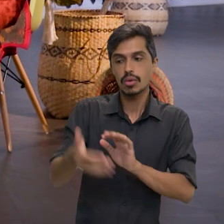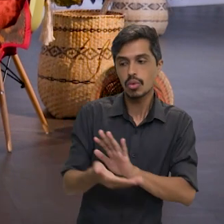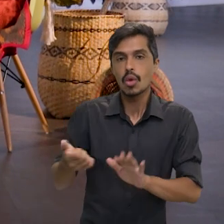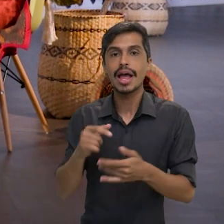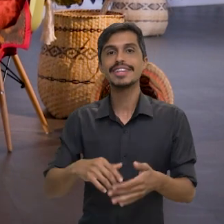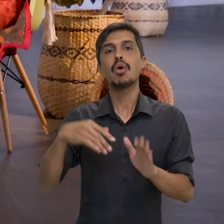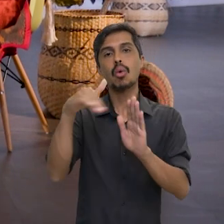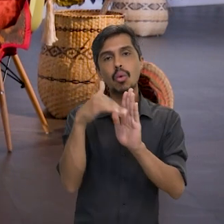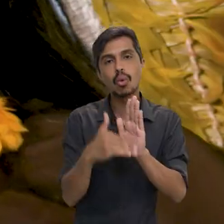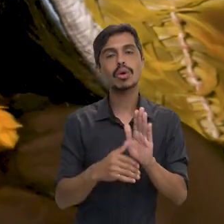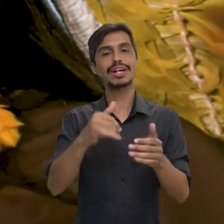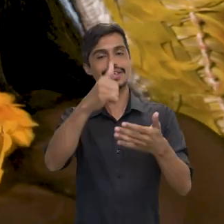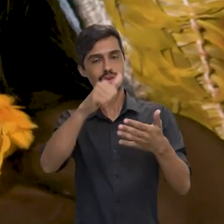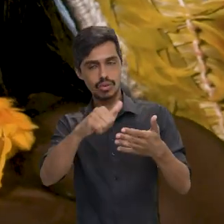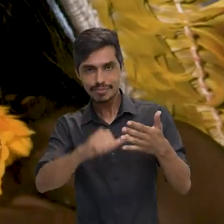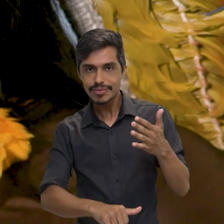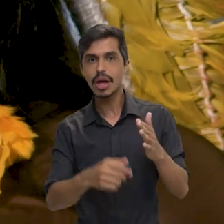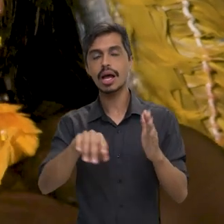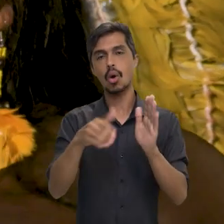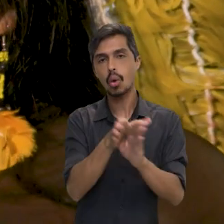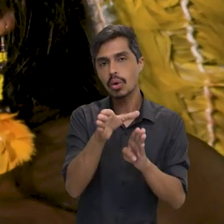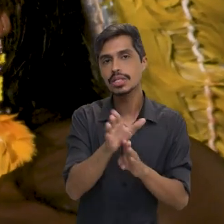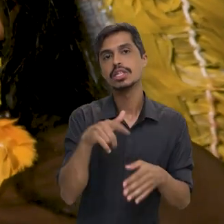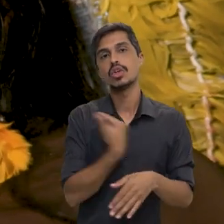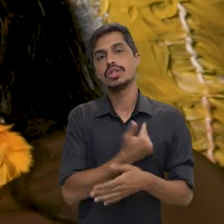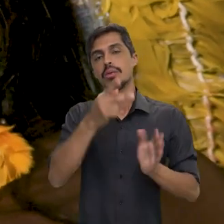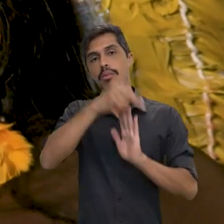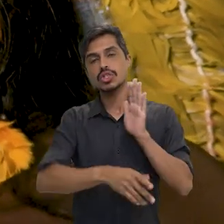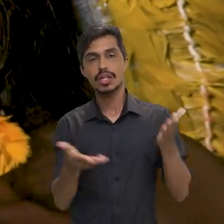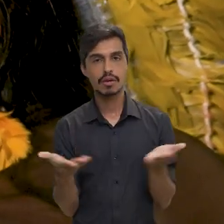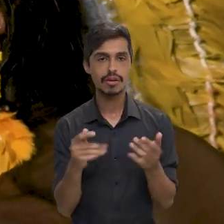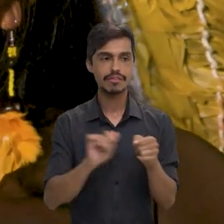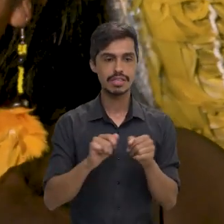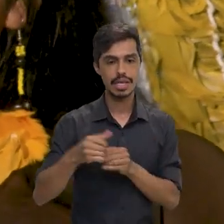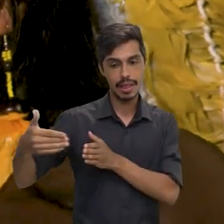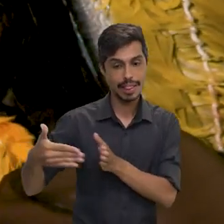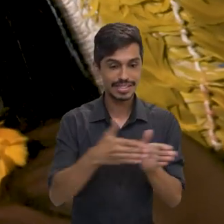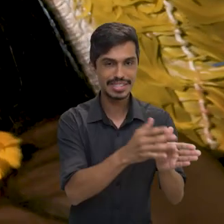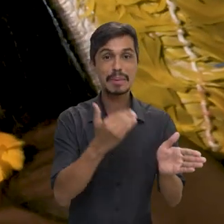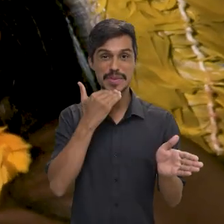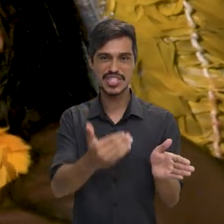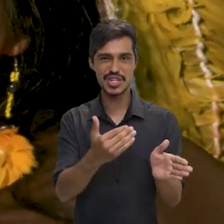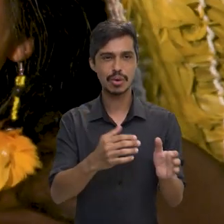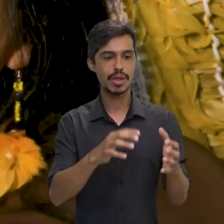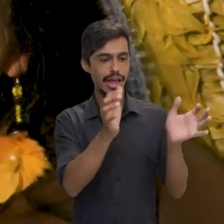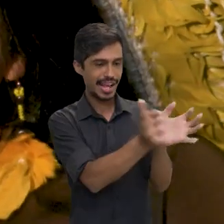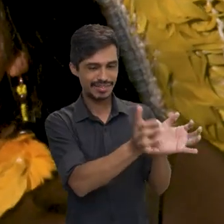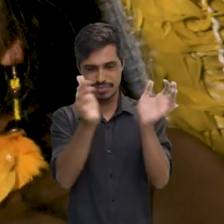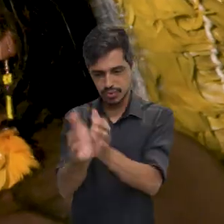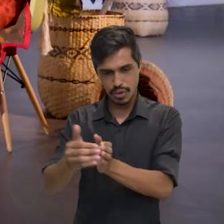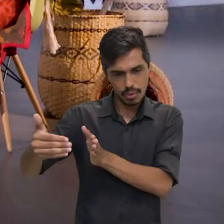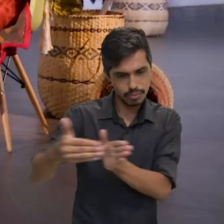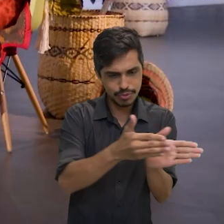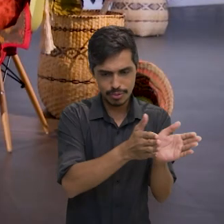desintrusão. Então, nós estamos ali agora, né? Com um planejamento de fazer as estradas que eles pediram que interligue as